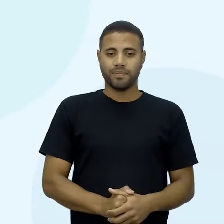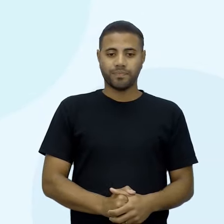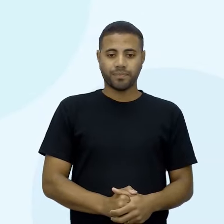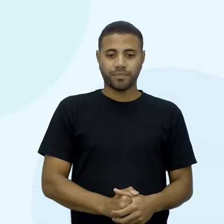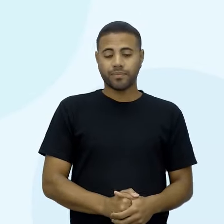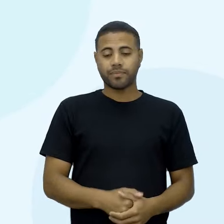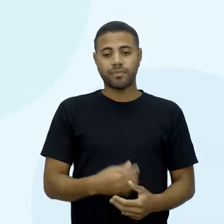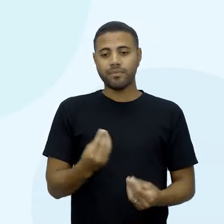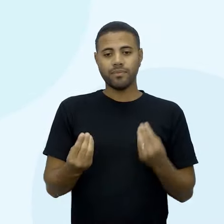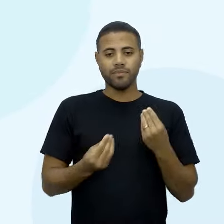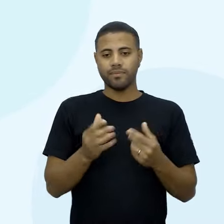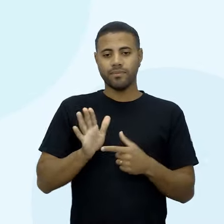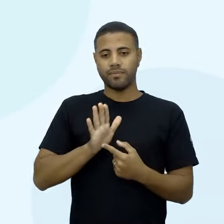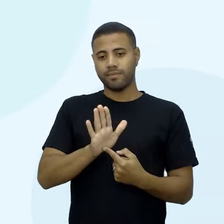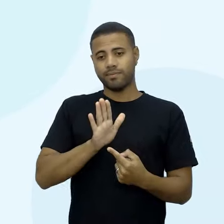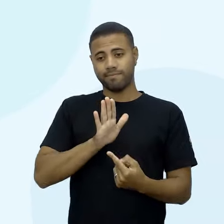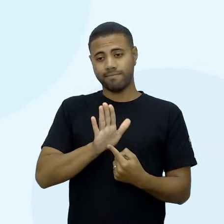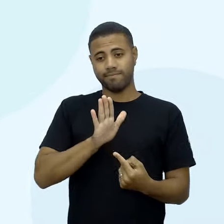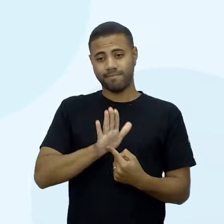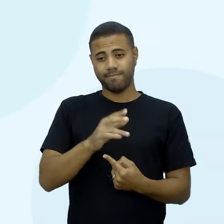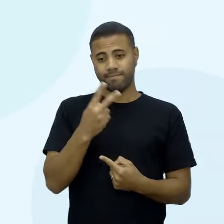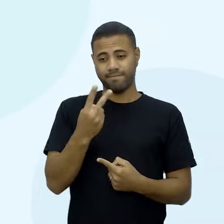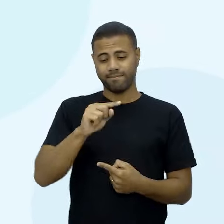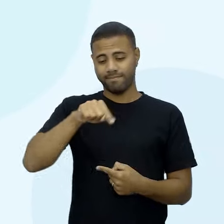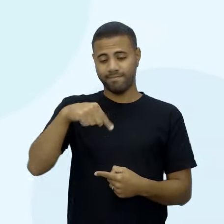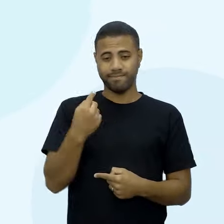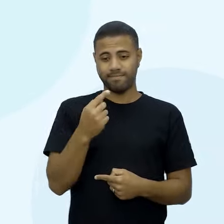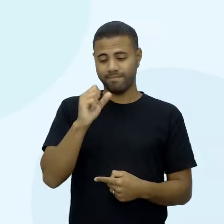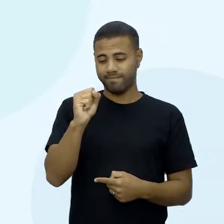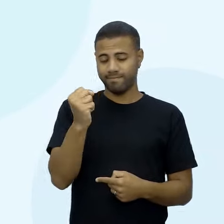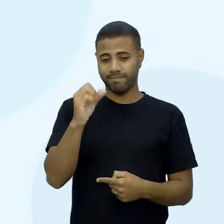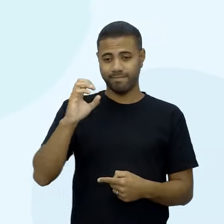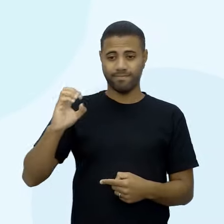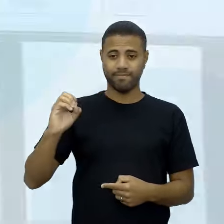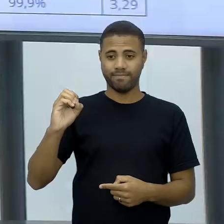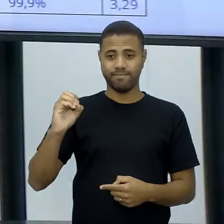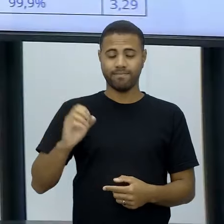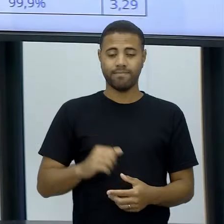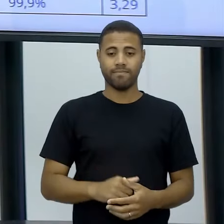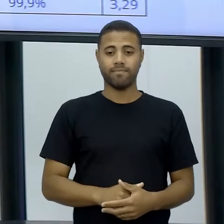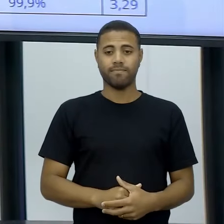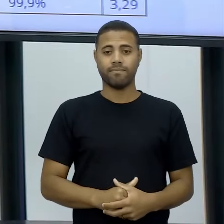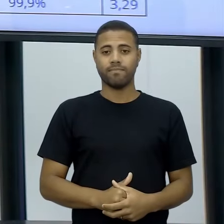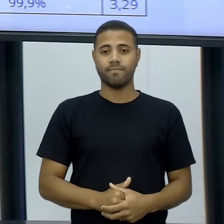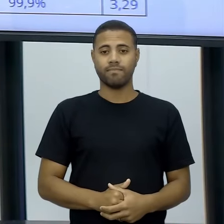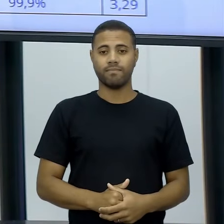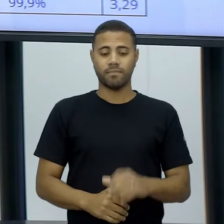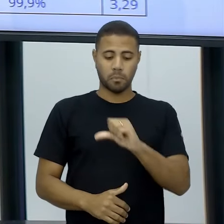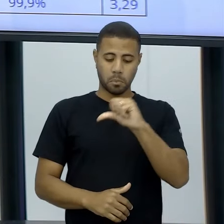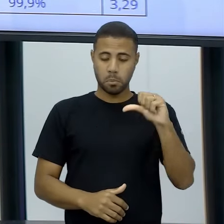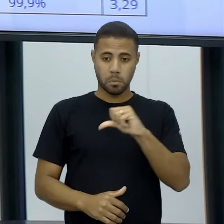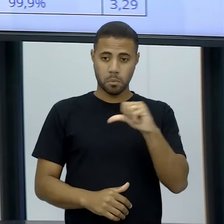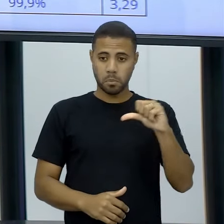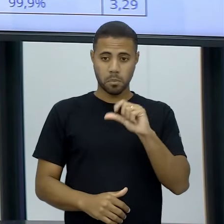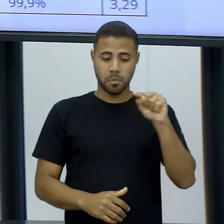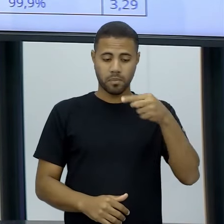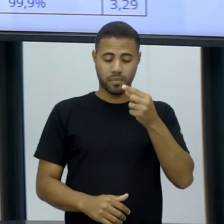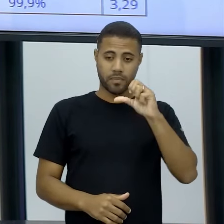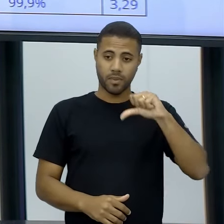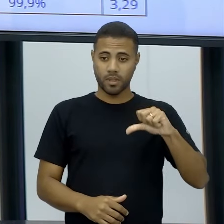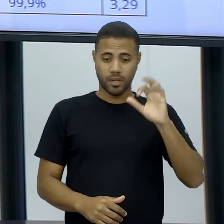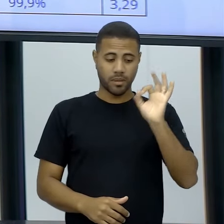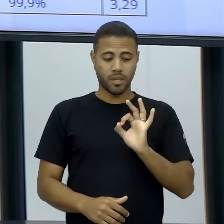Qual que é a constante que você vai utilizar? 2,80. Aí o que acontece? 99,9